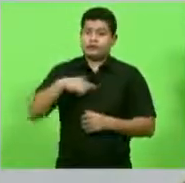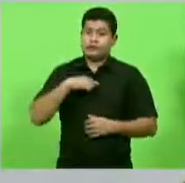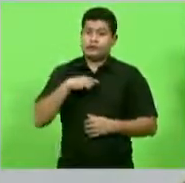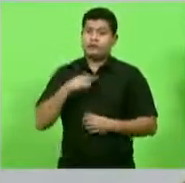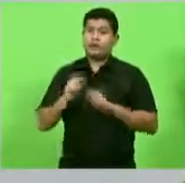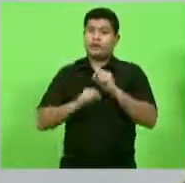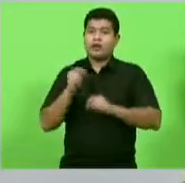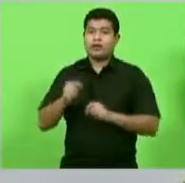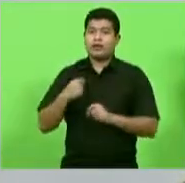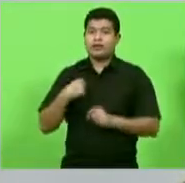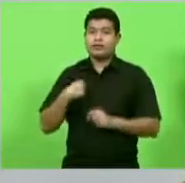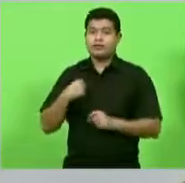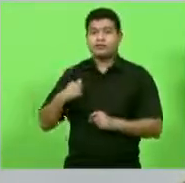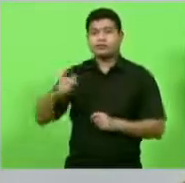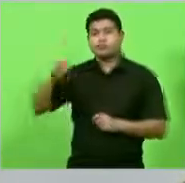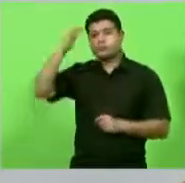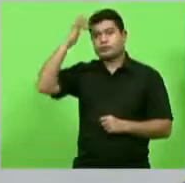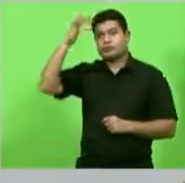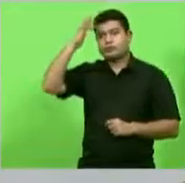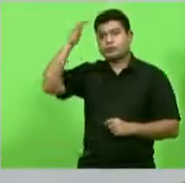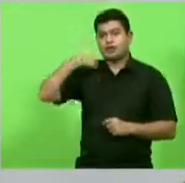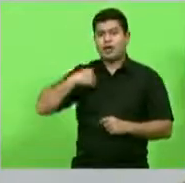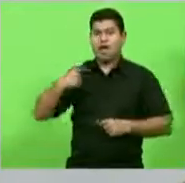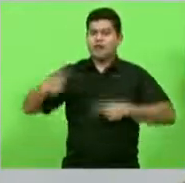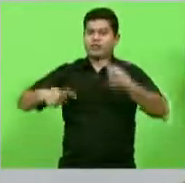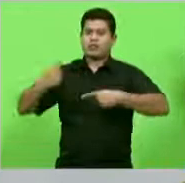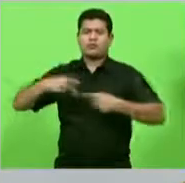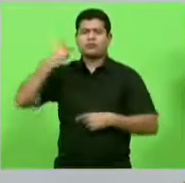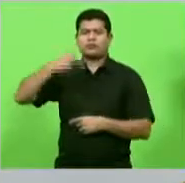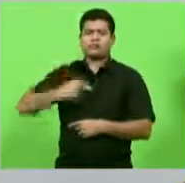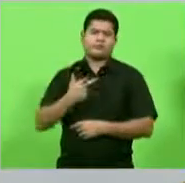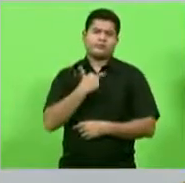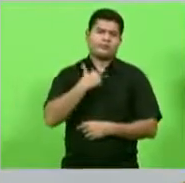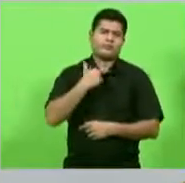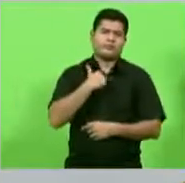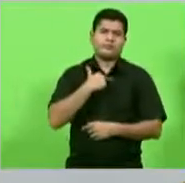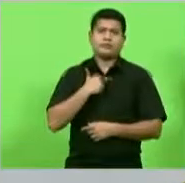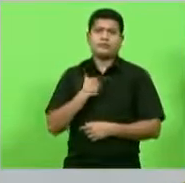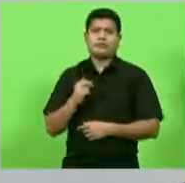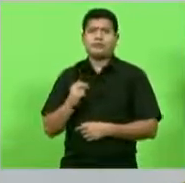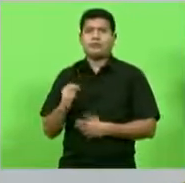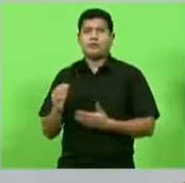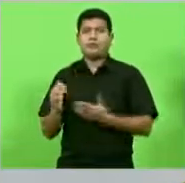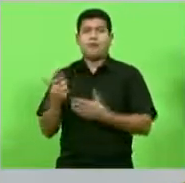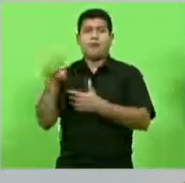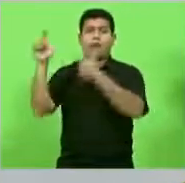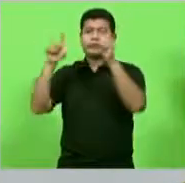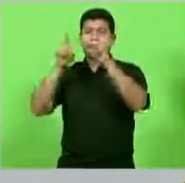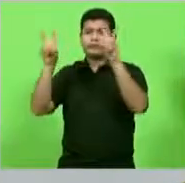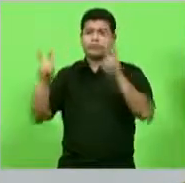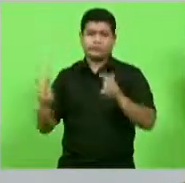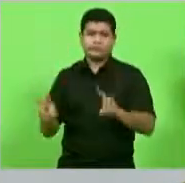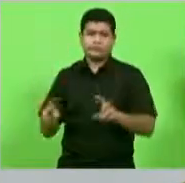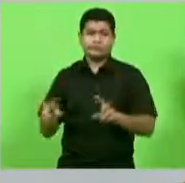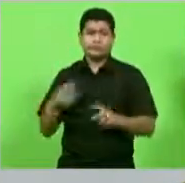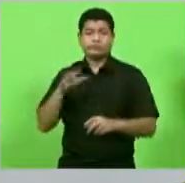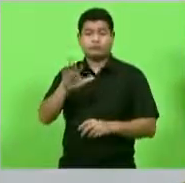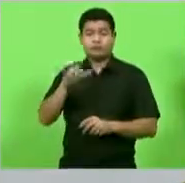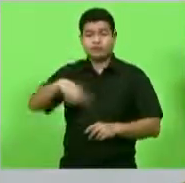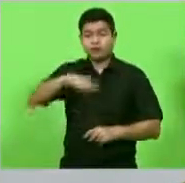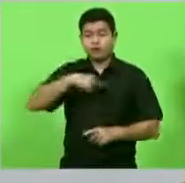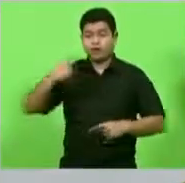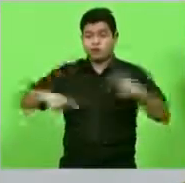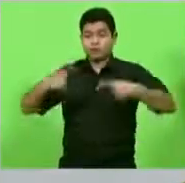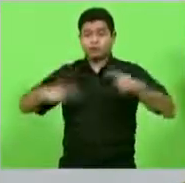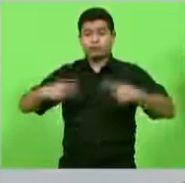crenças que nos limitam que você não pode discutir política que você não pode discutir algumas questões mas quando nós discutimos